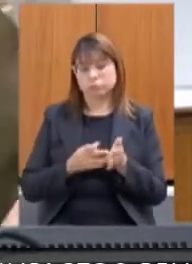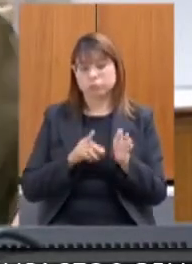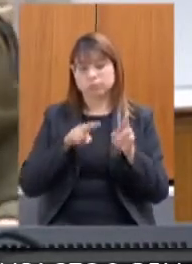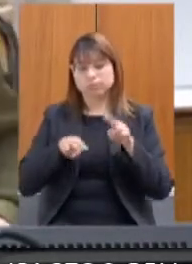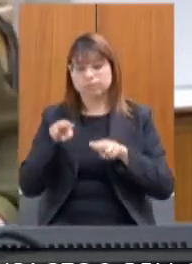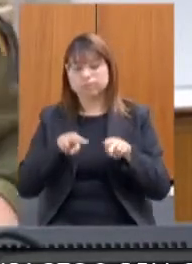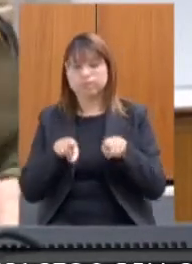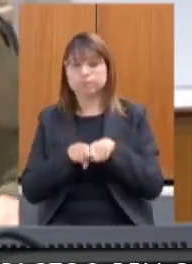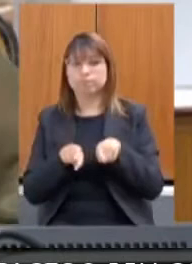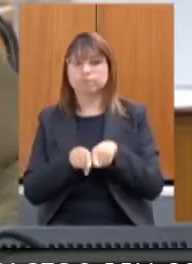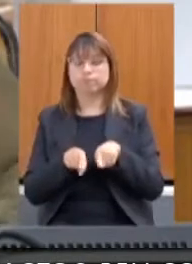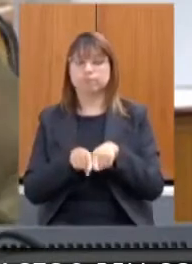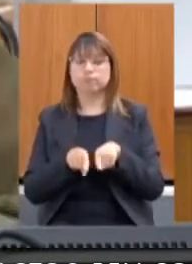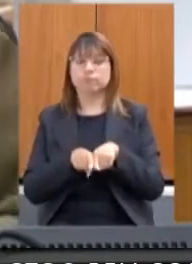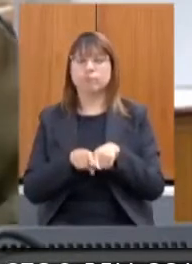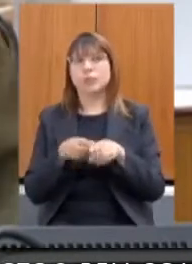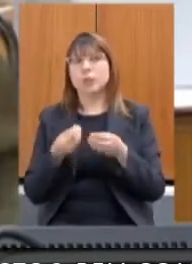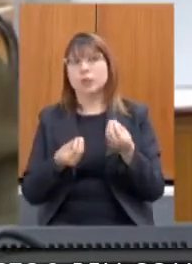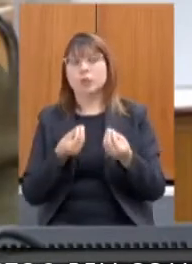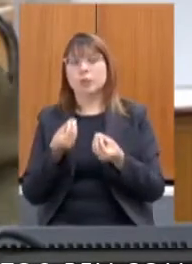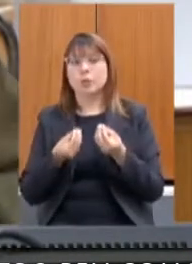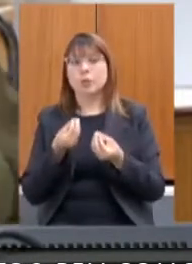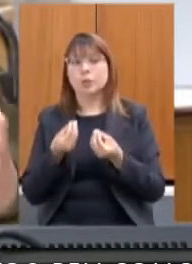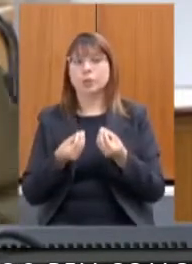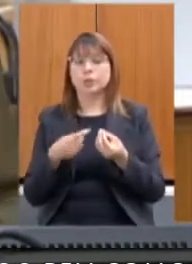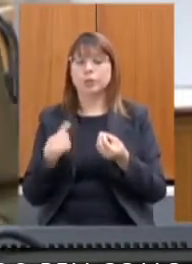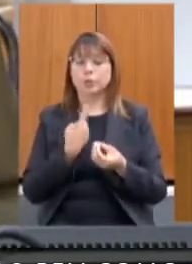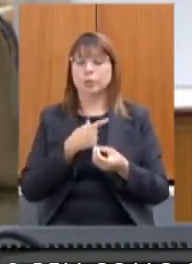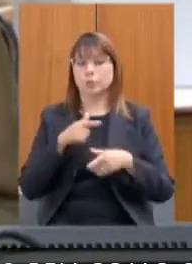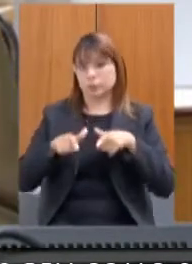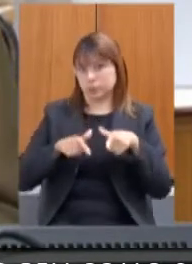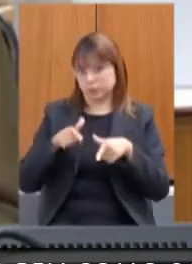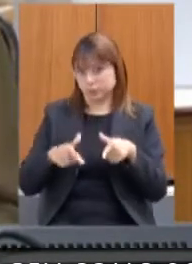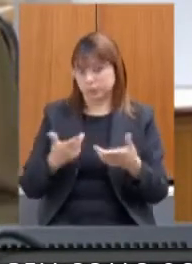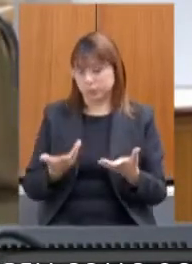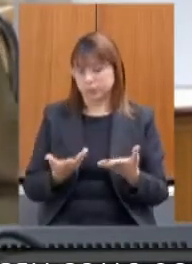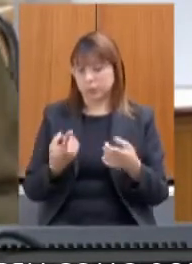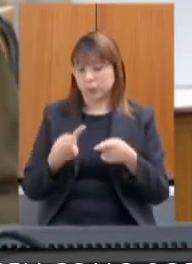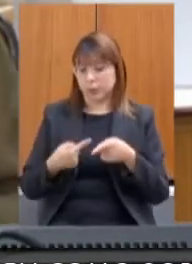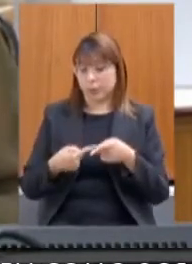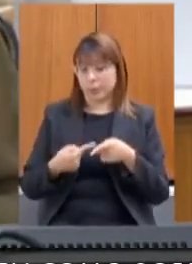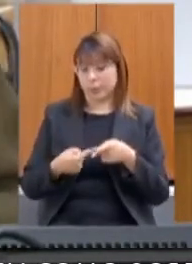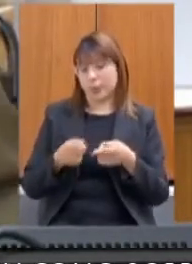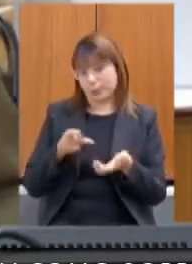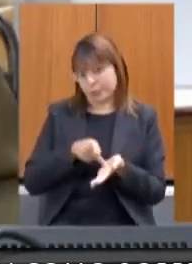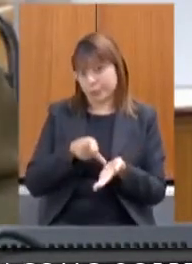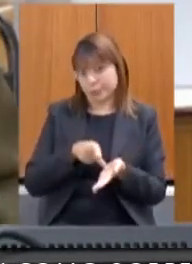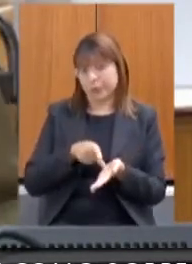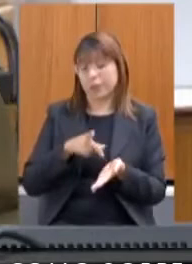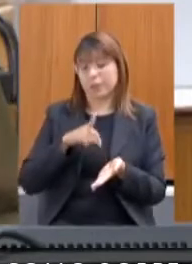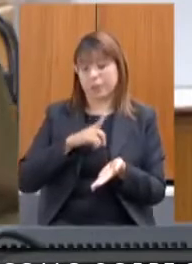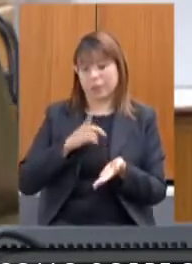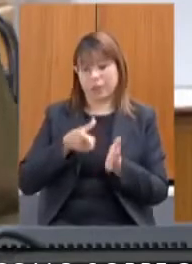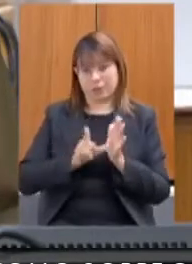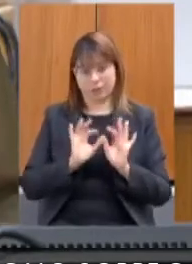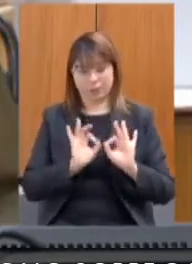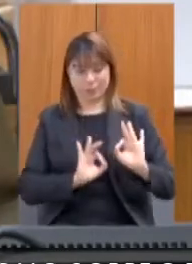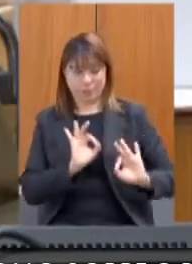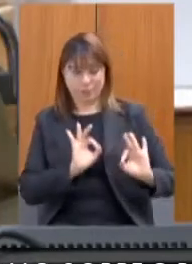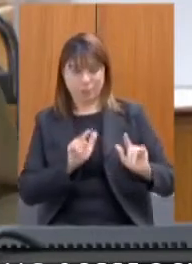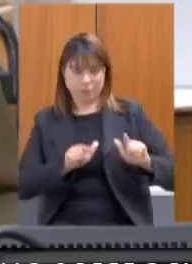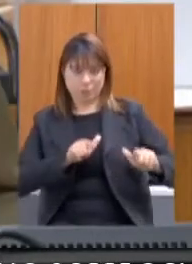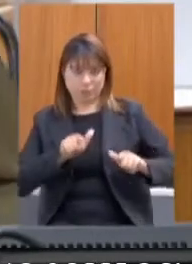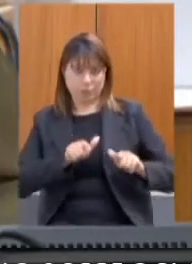da forma que nós atuamos com eles. Porque, na realidade, eles fazem um plano de trabalho e